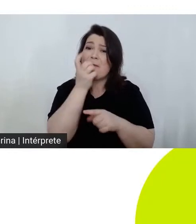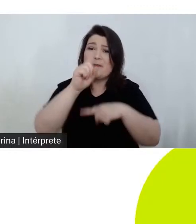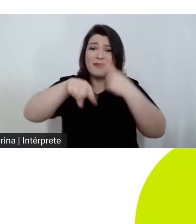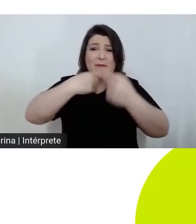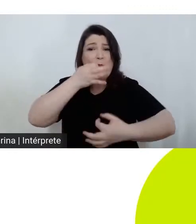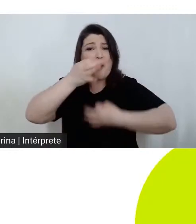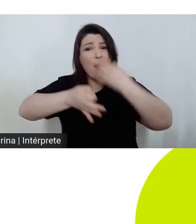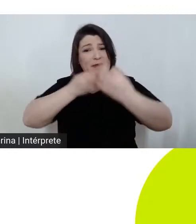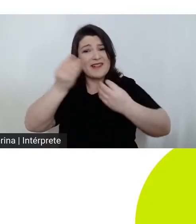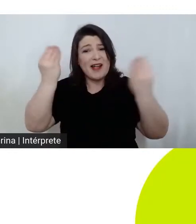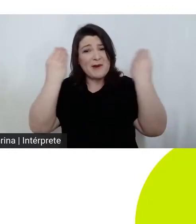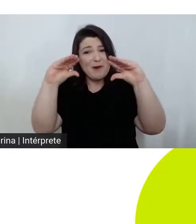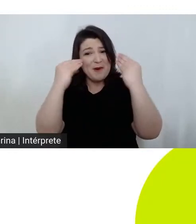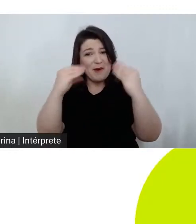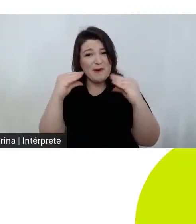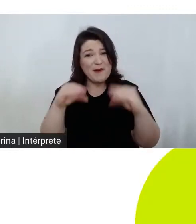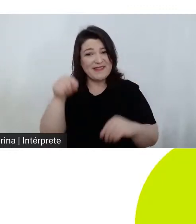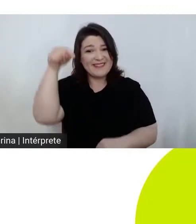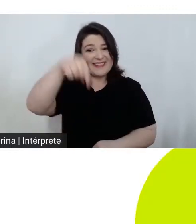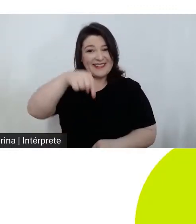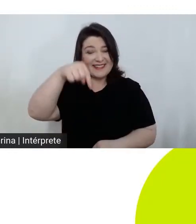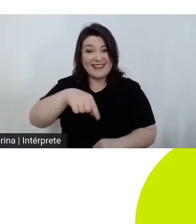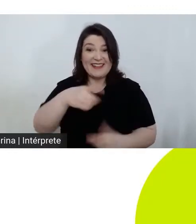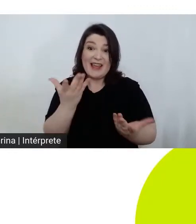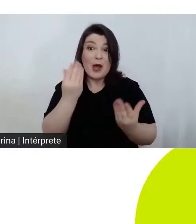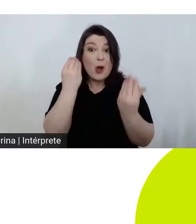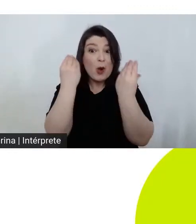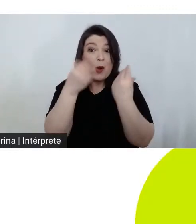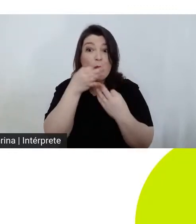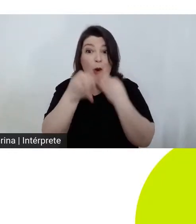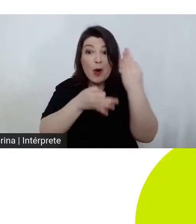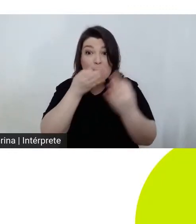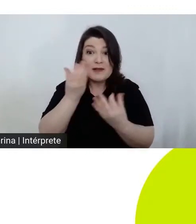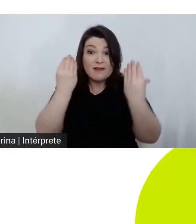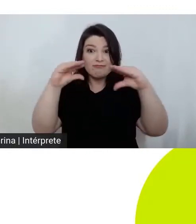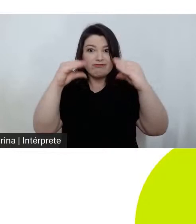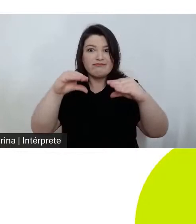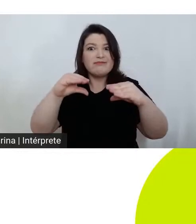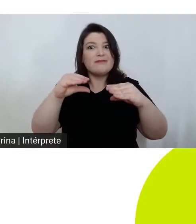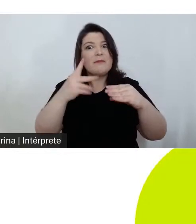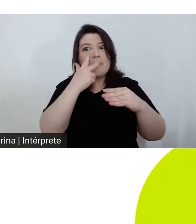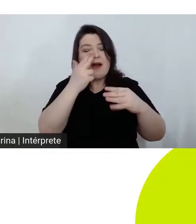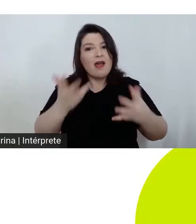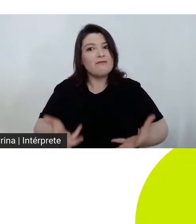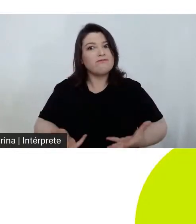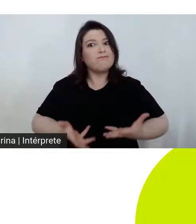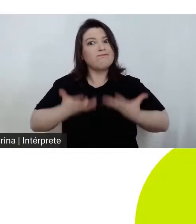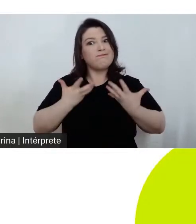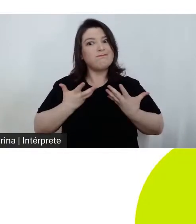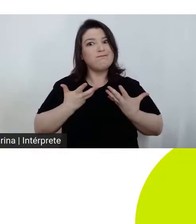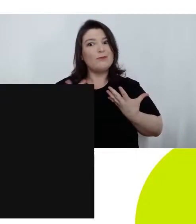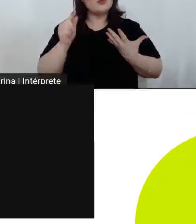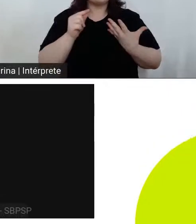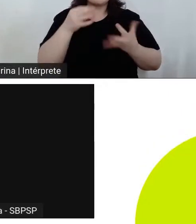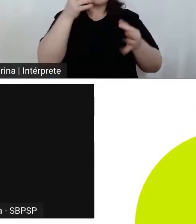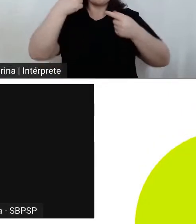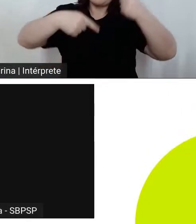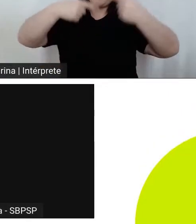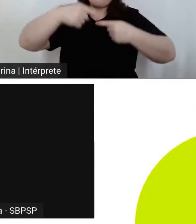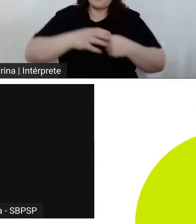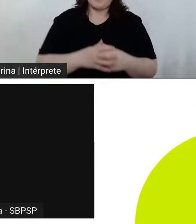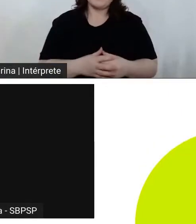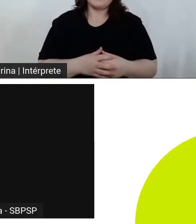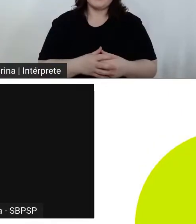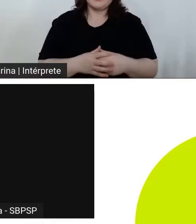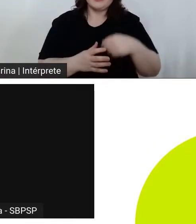com comentários tão interessantes e que enriquecem o debate. Eu acho que a Marcela travou, ela não conseguiu entrar